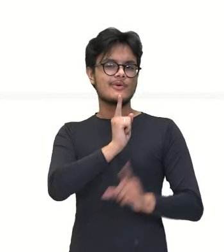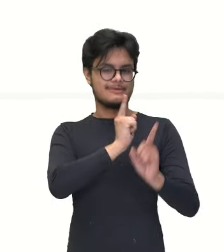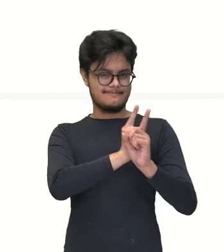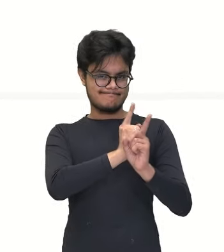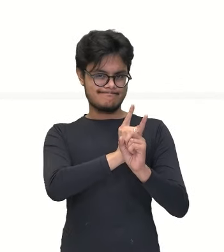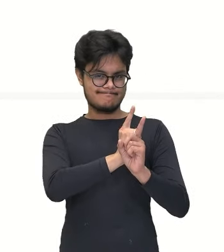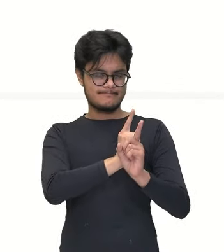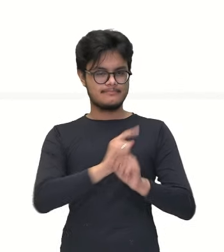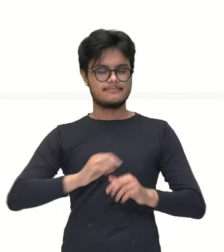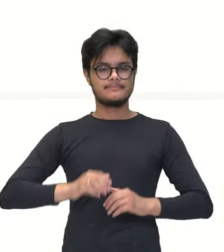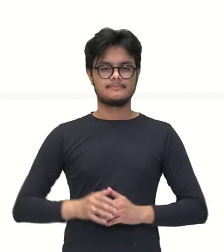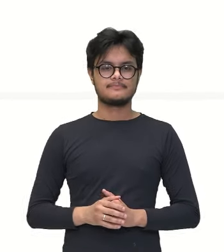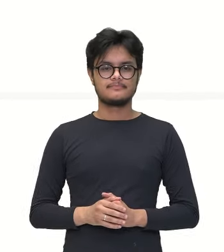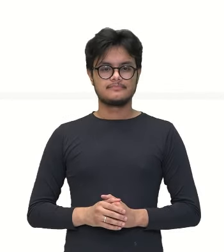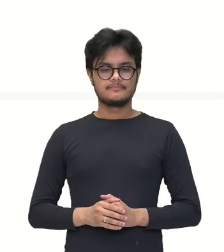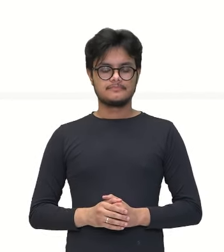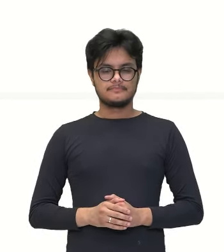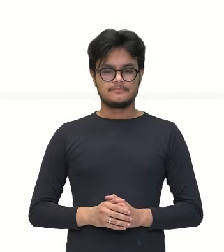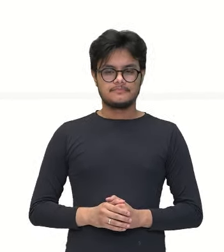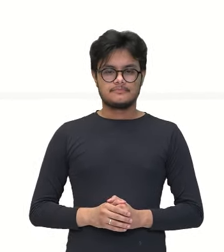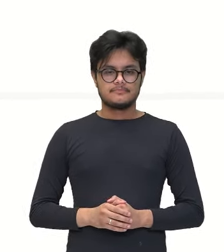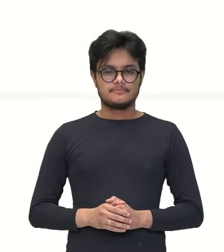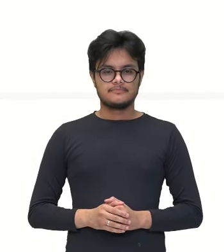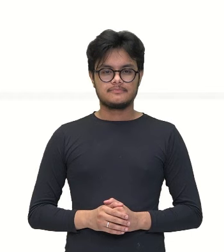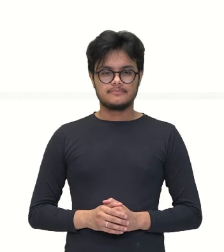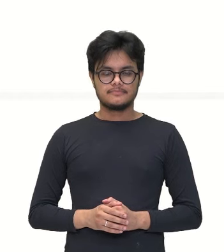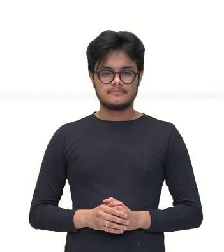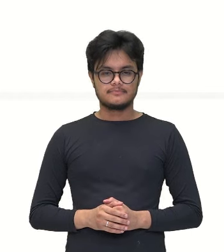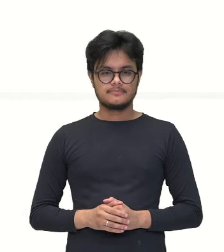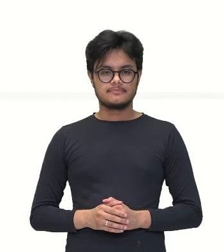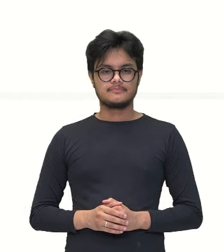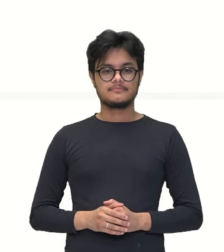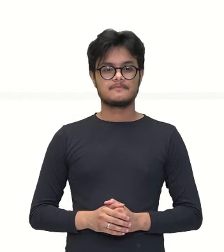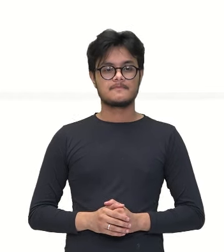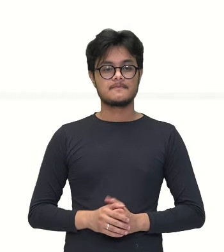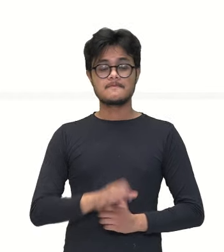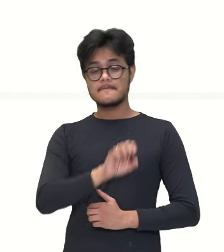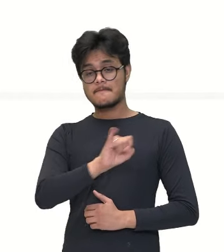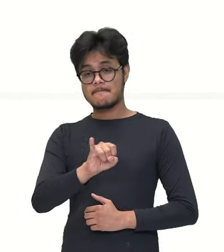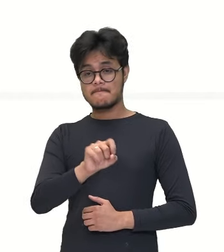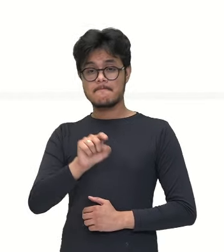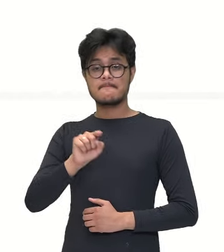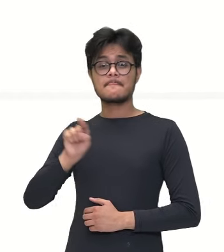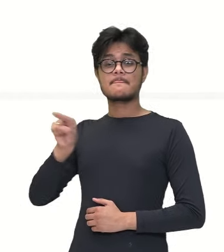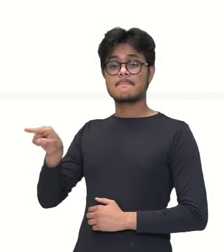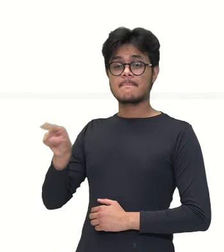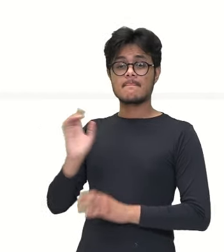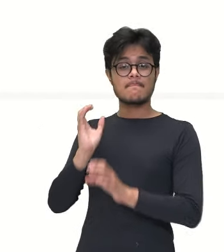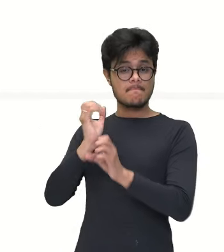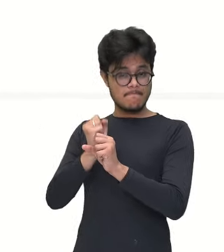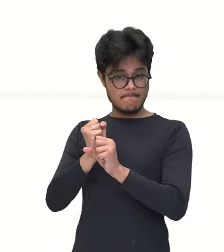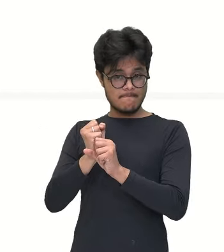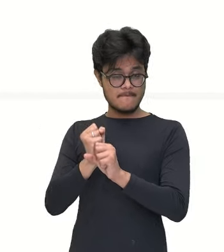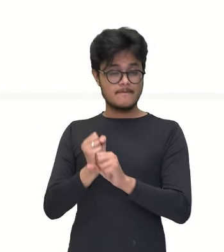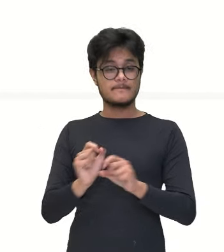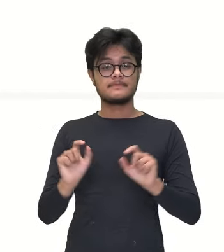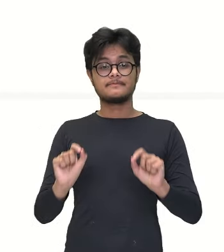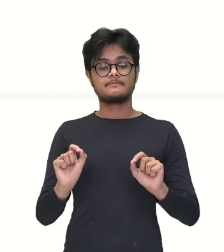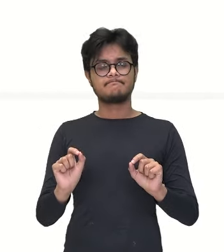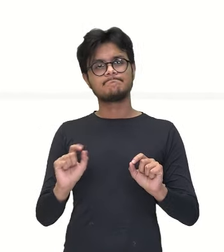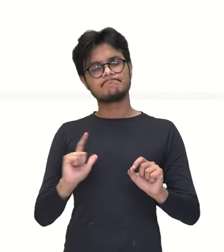tijolos que vai poder ser colocado no caminhão. Se eu resolver essa daqui, eu vou ter que fazer